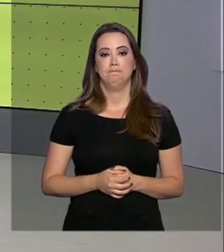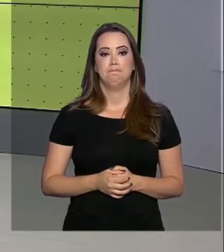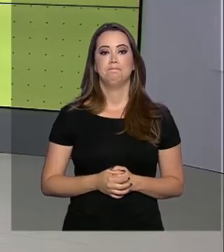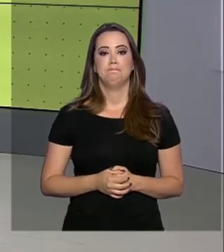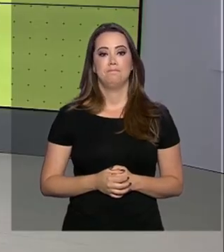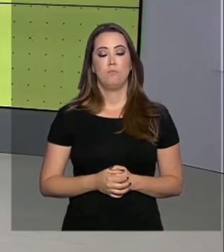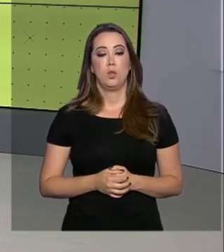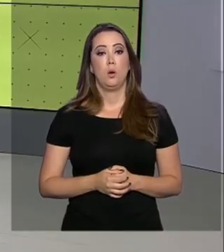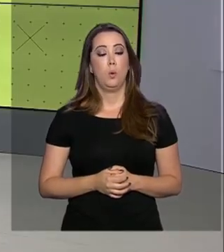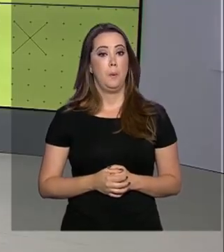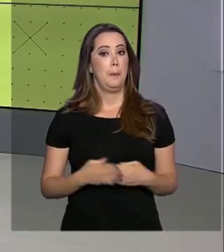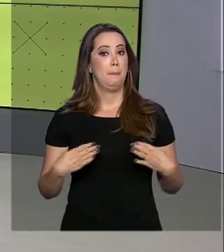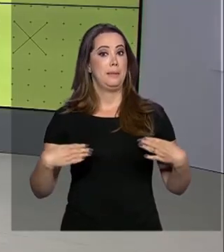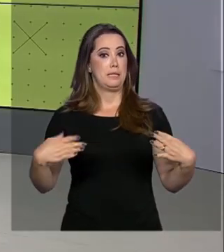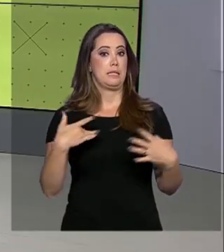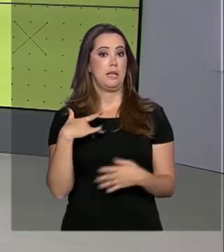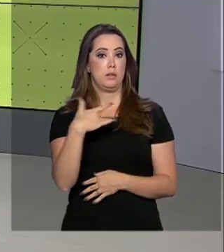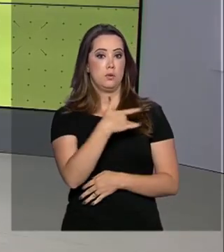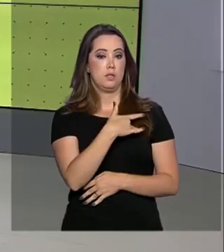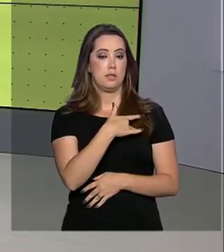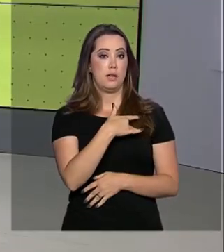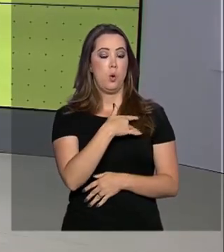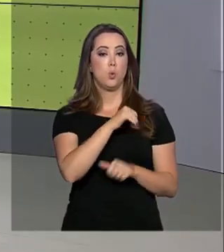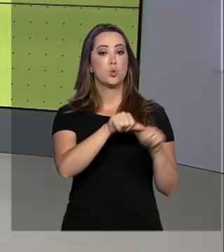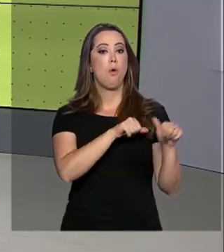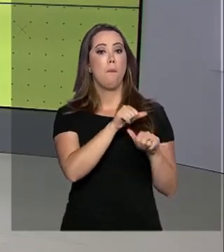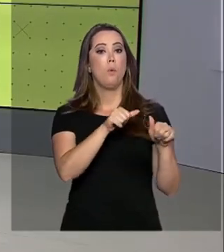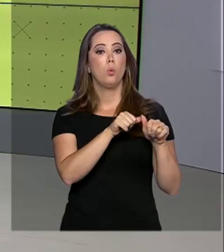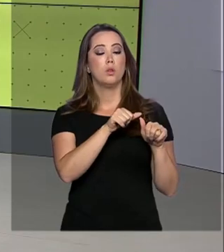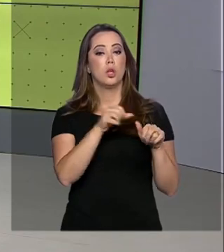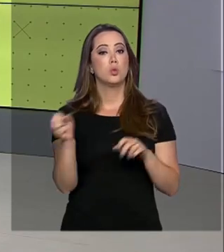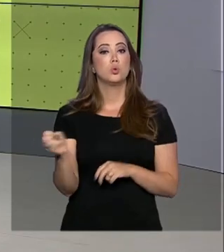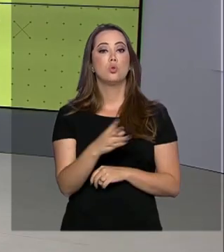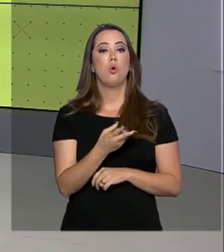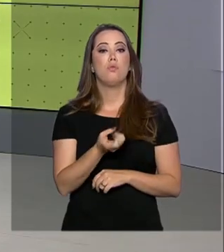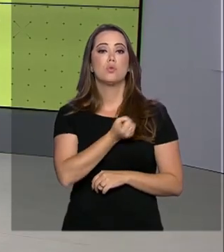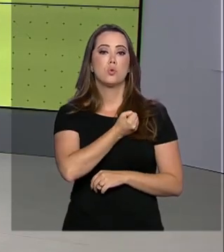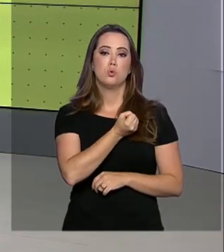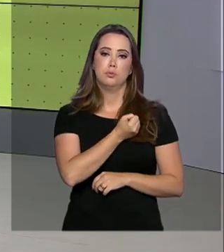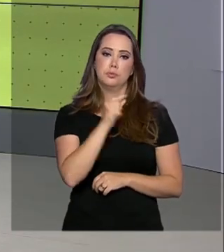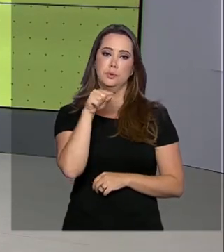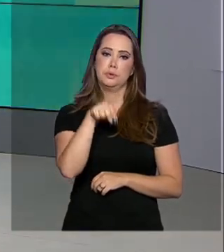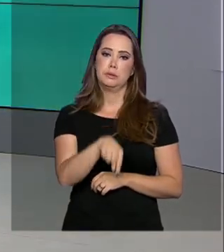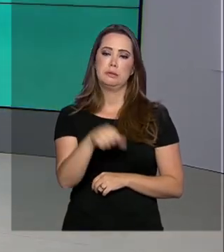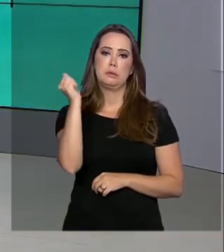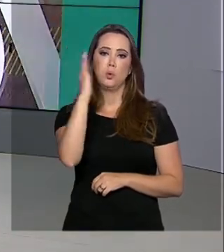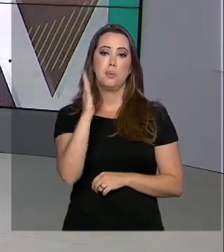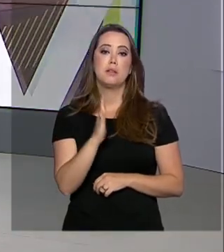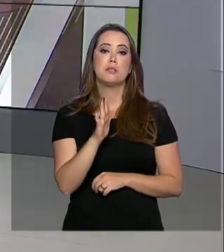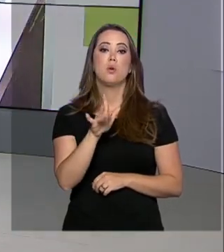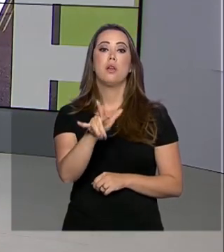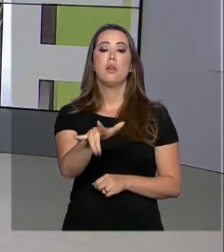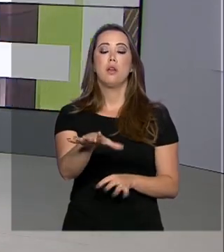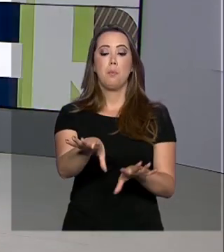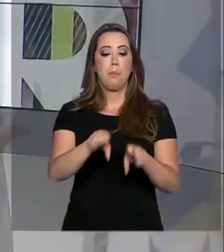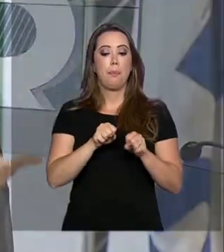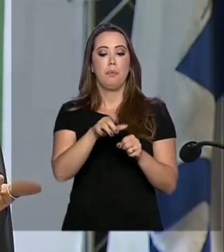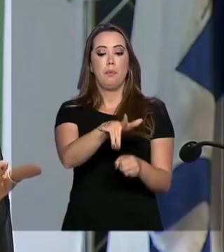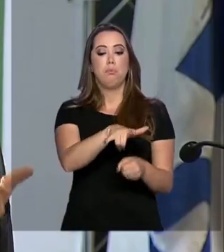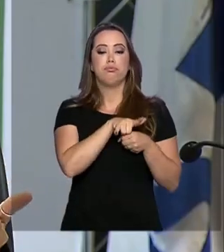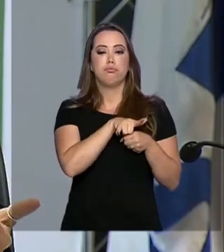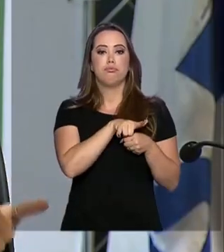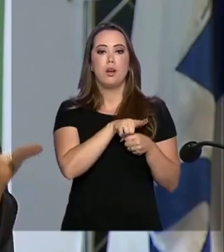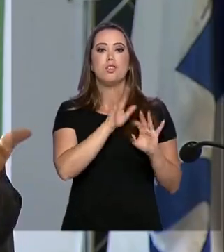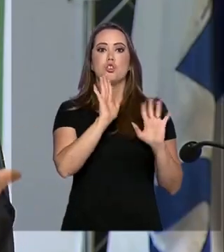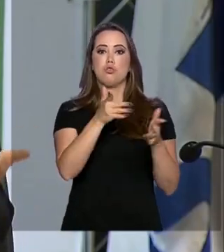E o Ministério da Saúde atualiza neste momento os dados do coronavírus no Brasil. O país tem agora 25 casos